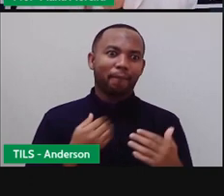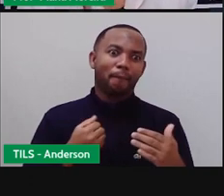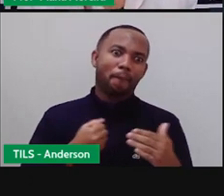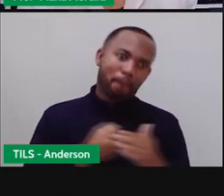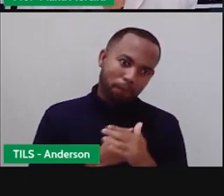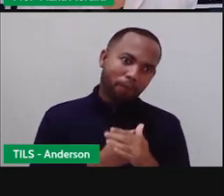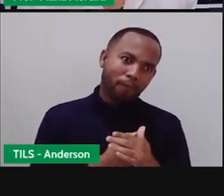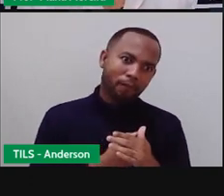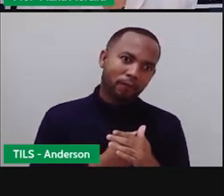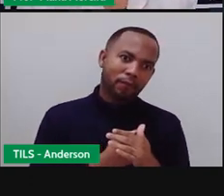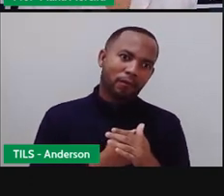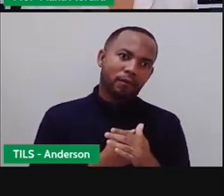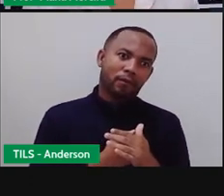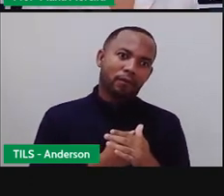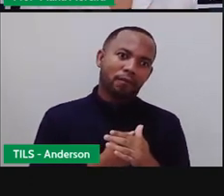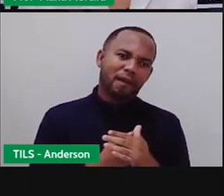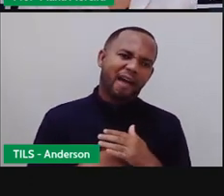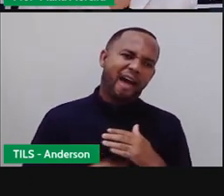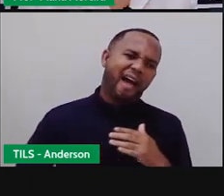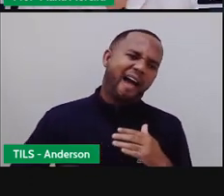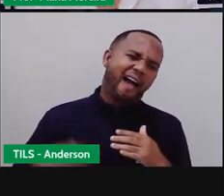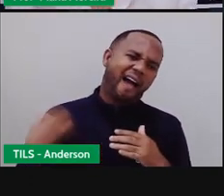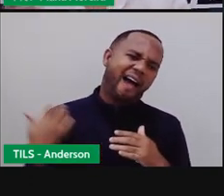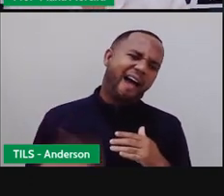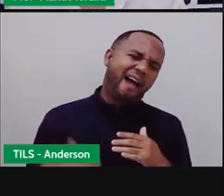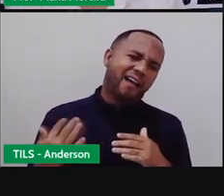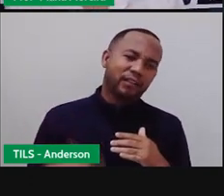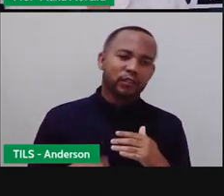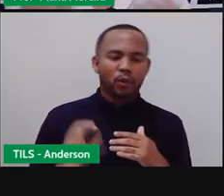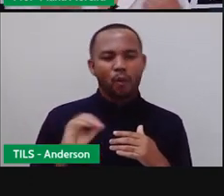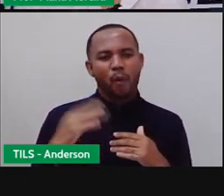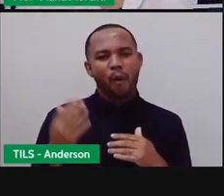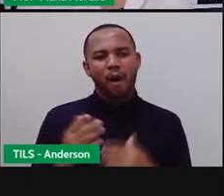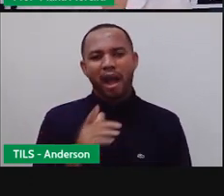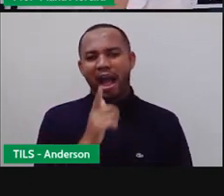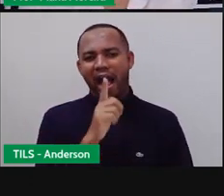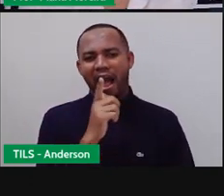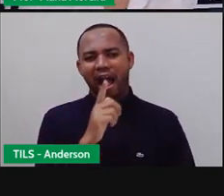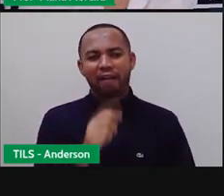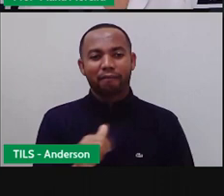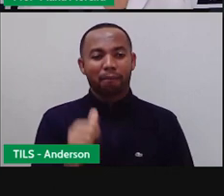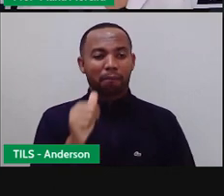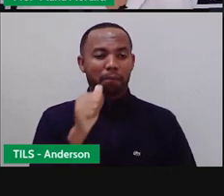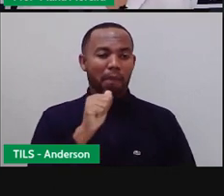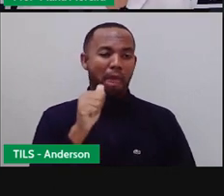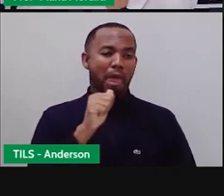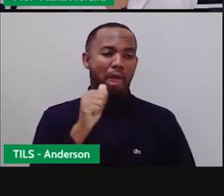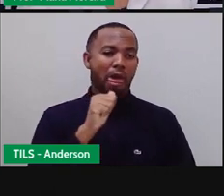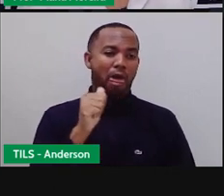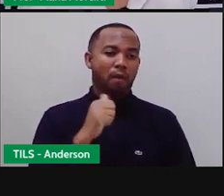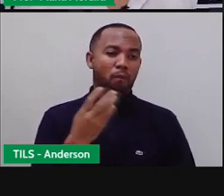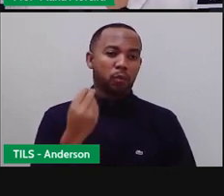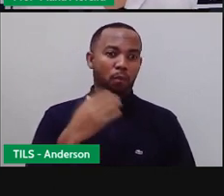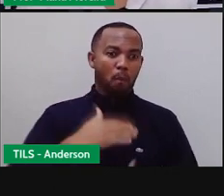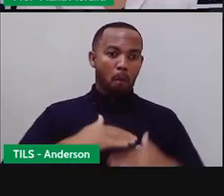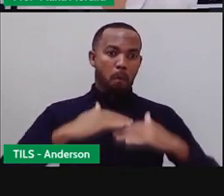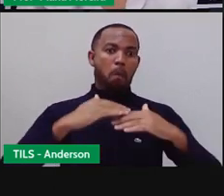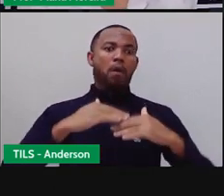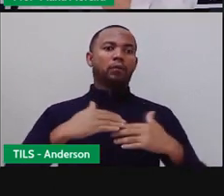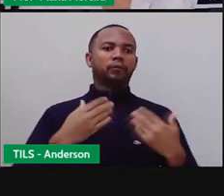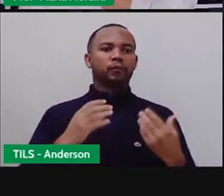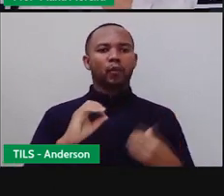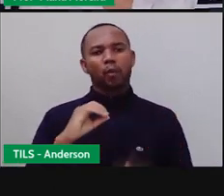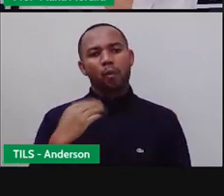o que acontece depois? Ele vai o quê? Passar mal. Se eu bebo água, além do que comporta no meu organismo, eu passo mal. Se eu